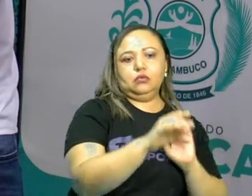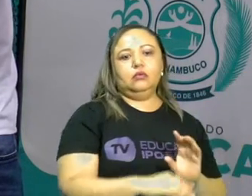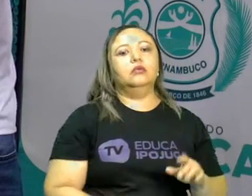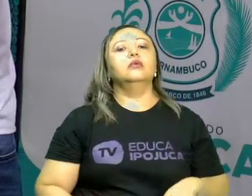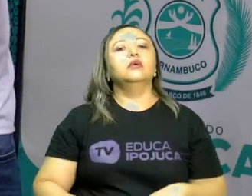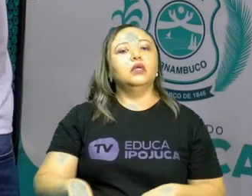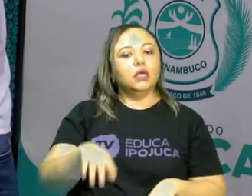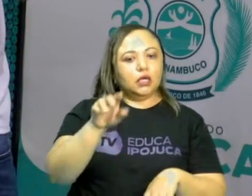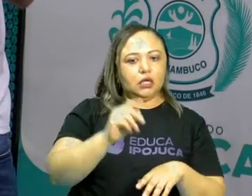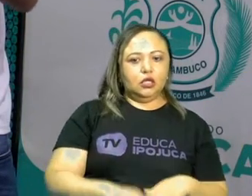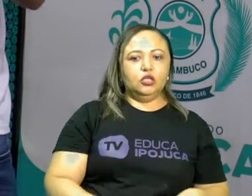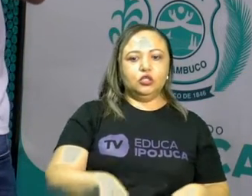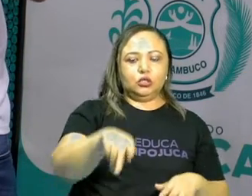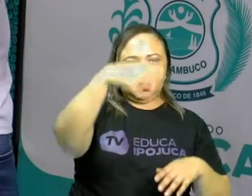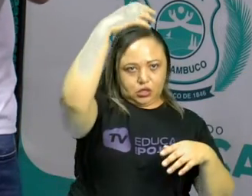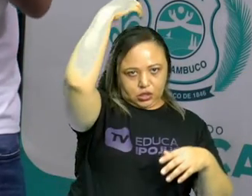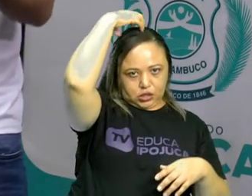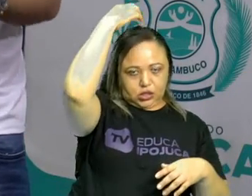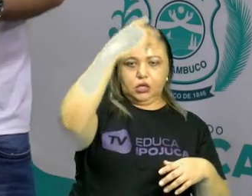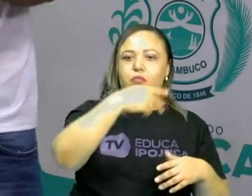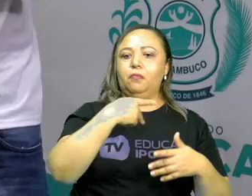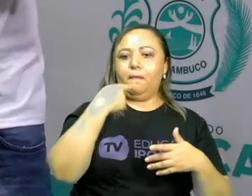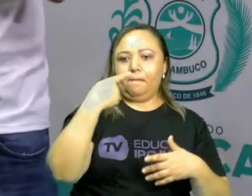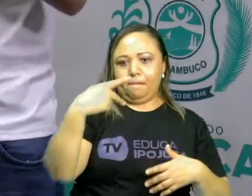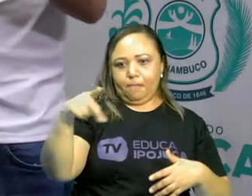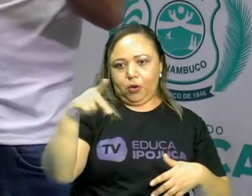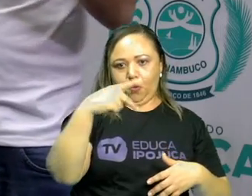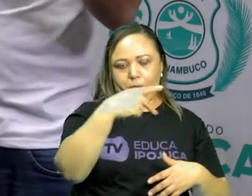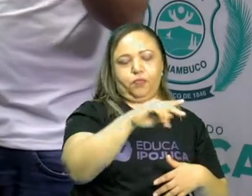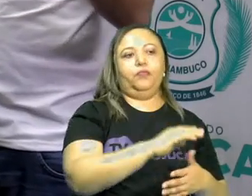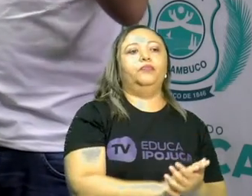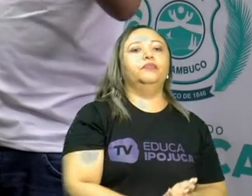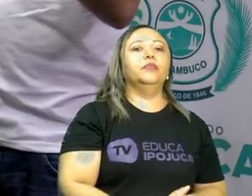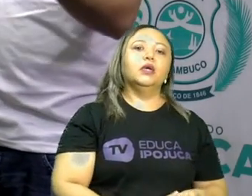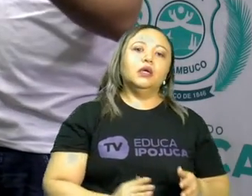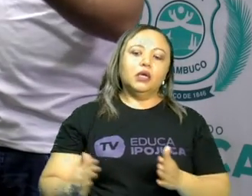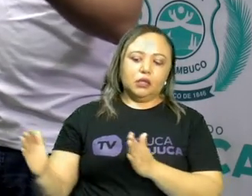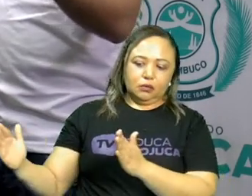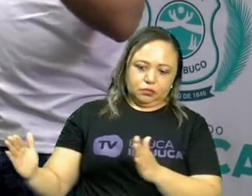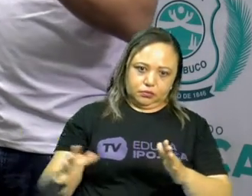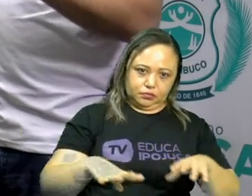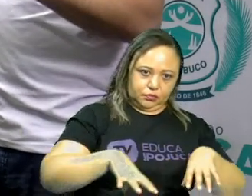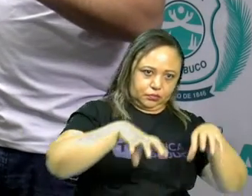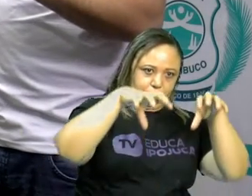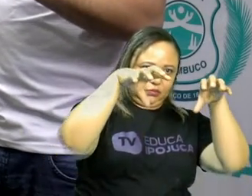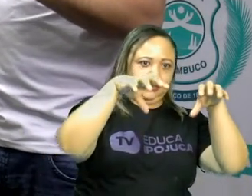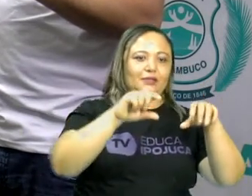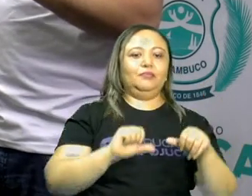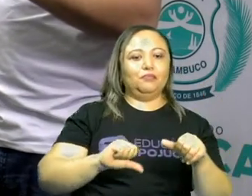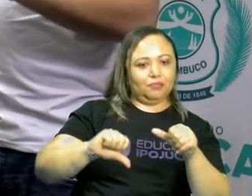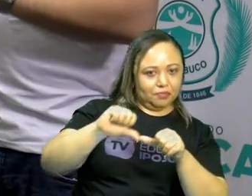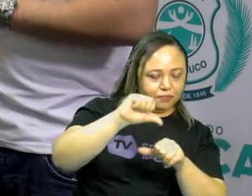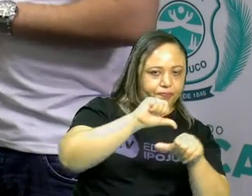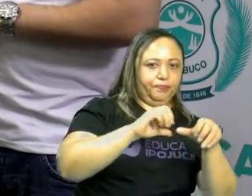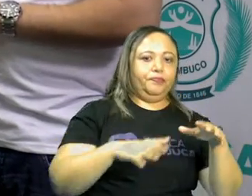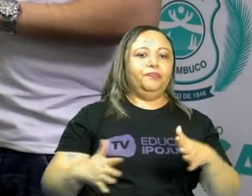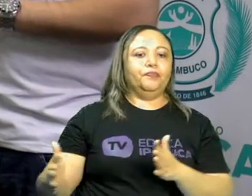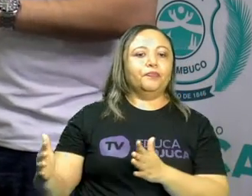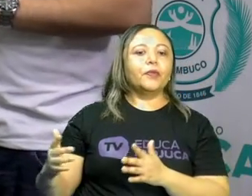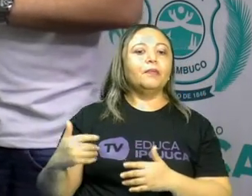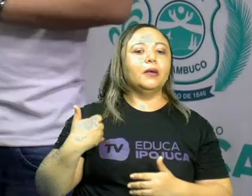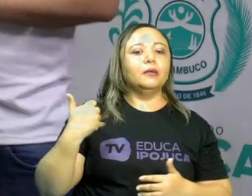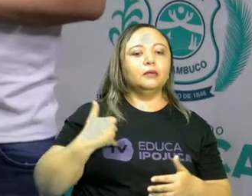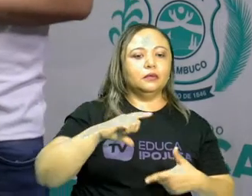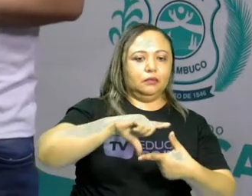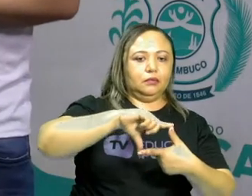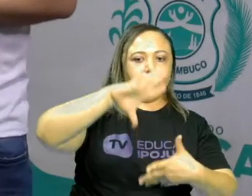isso aí, esses fatores vão levar à transição da Idade Média para a Idade Moderna. Ok? Então,